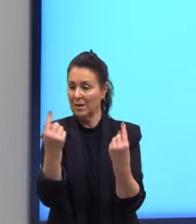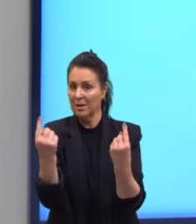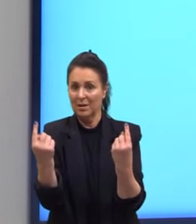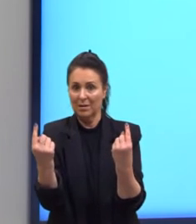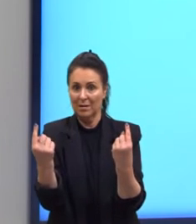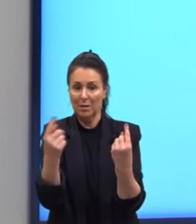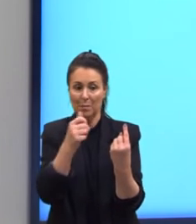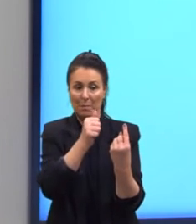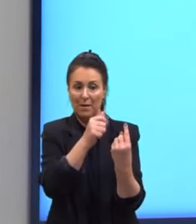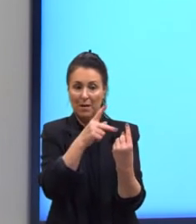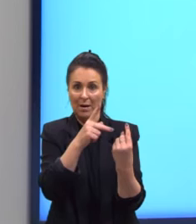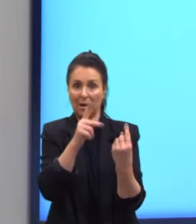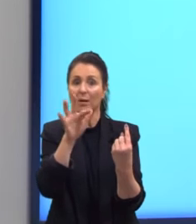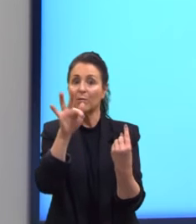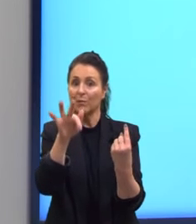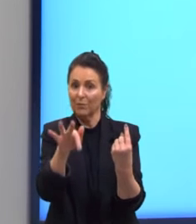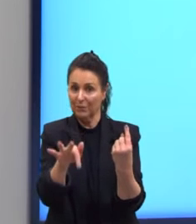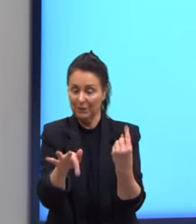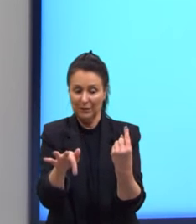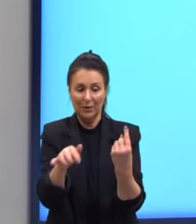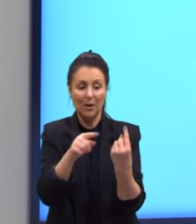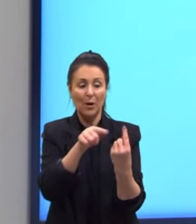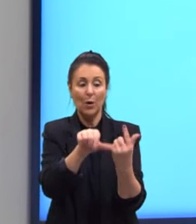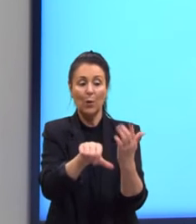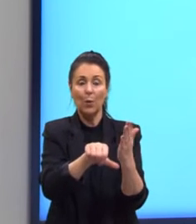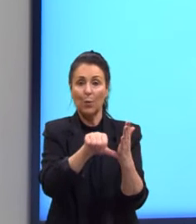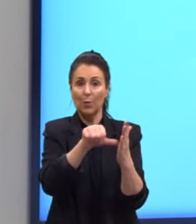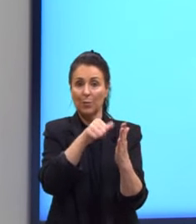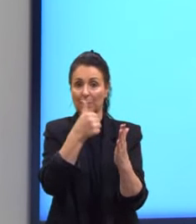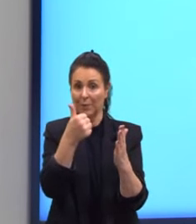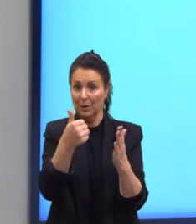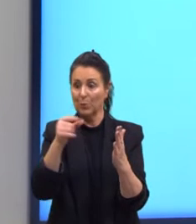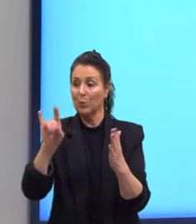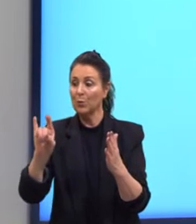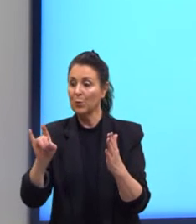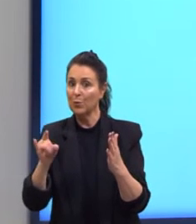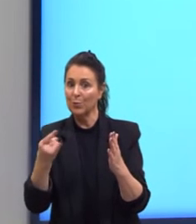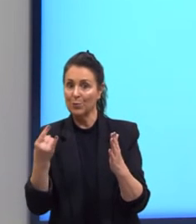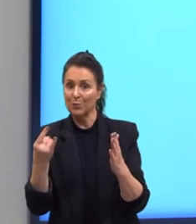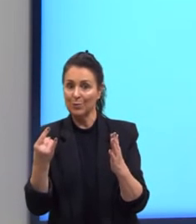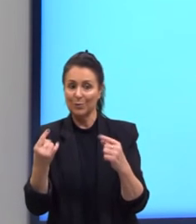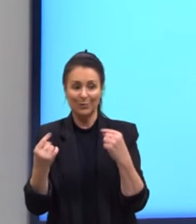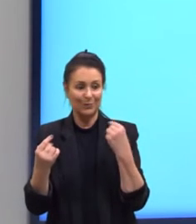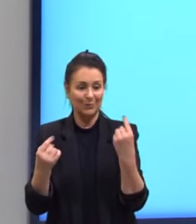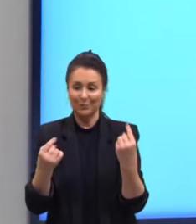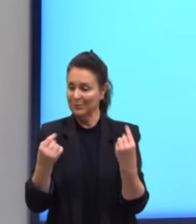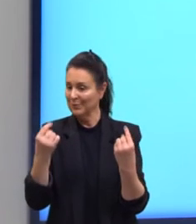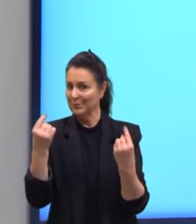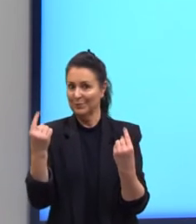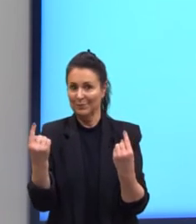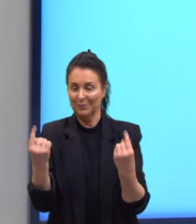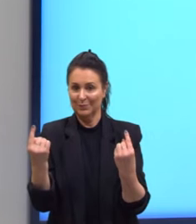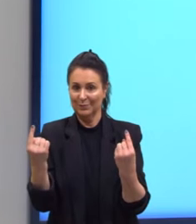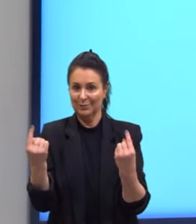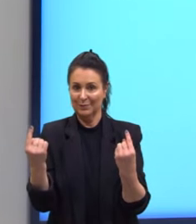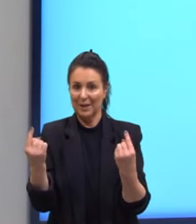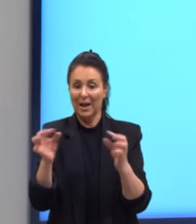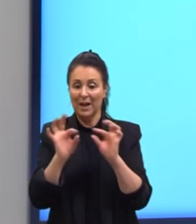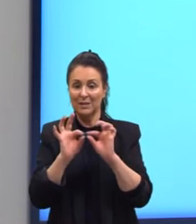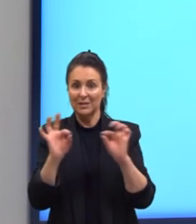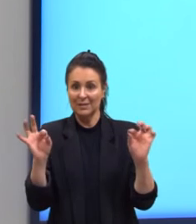de uma PA finita o primeiro e o último termo. Então equidistante está à mesma